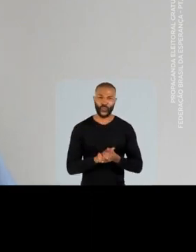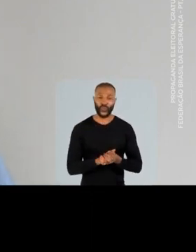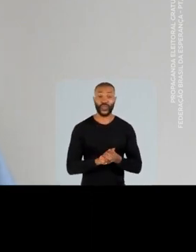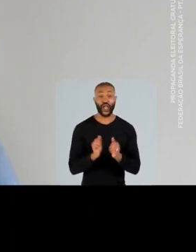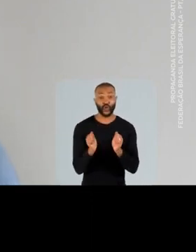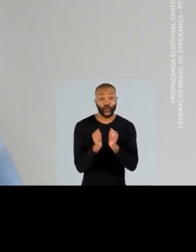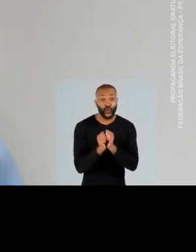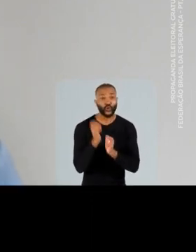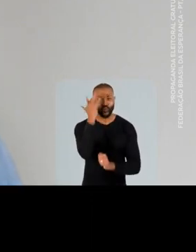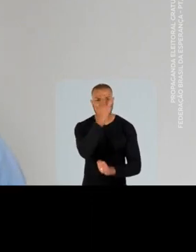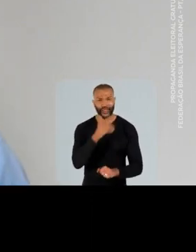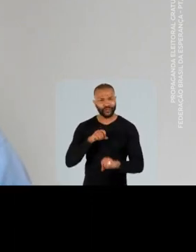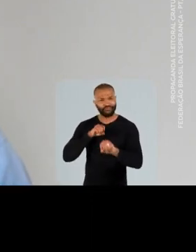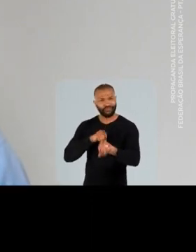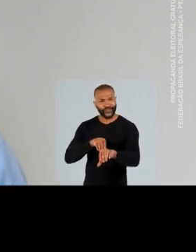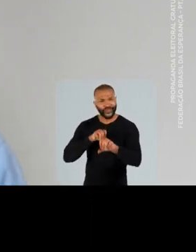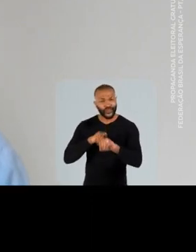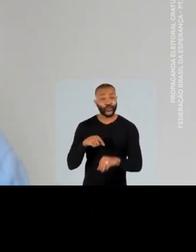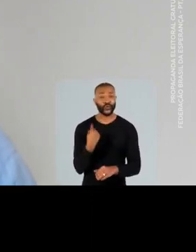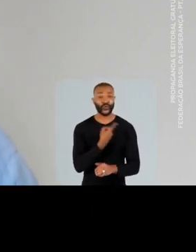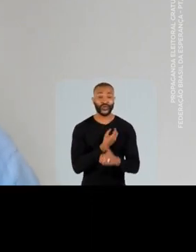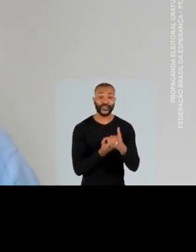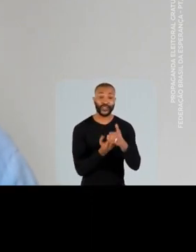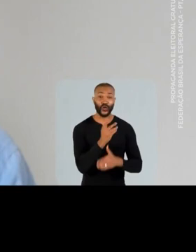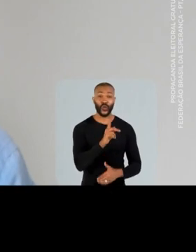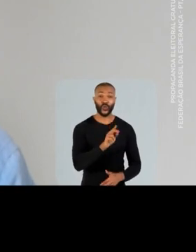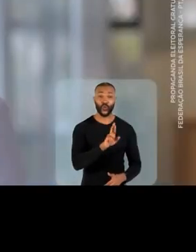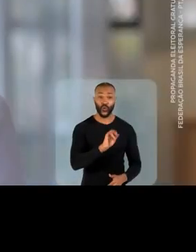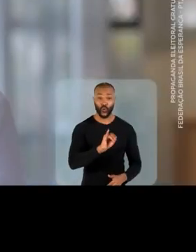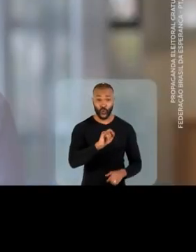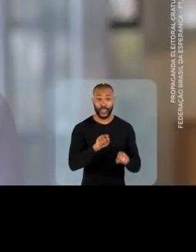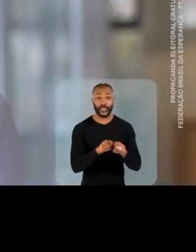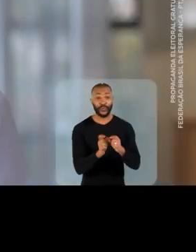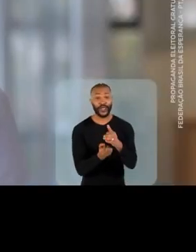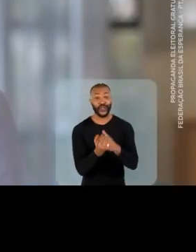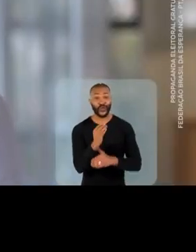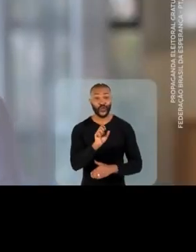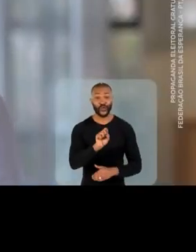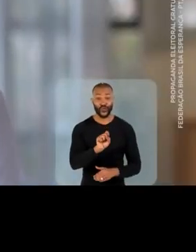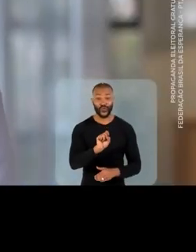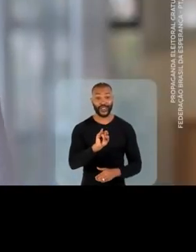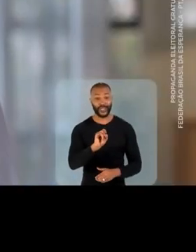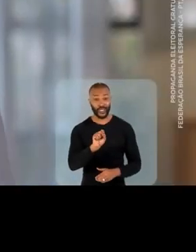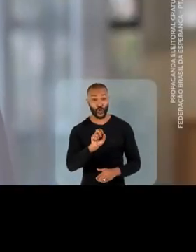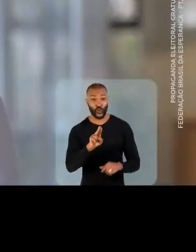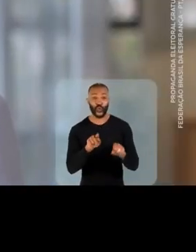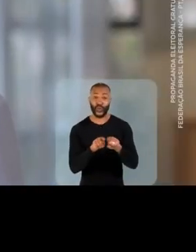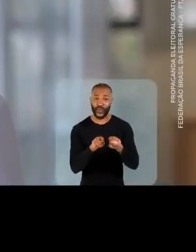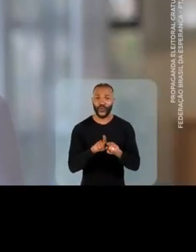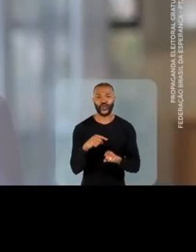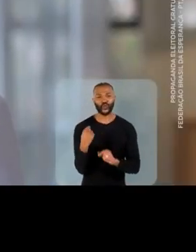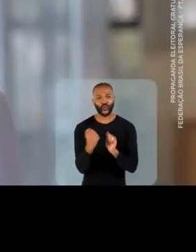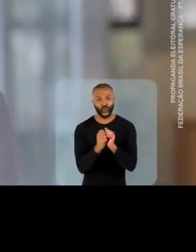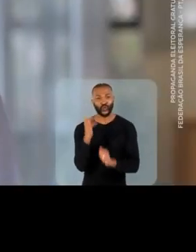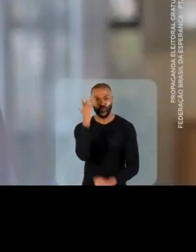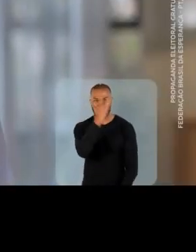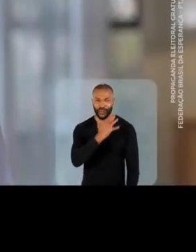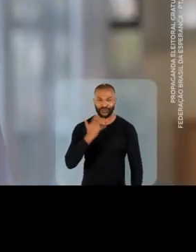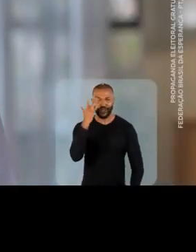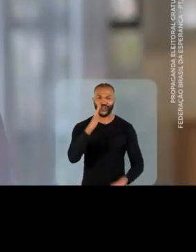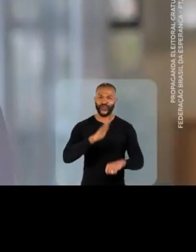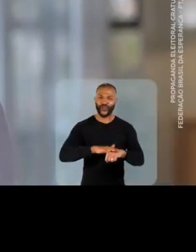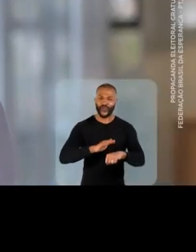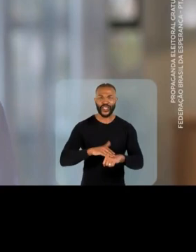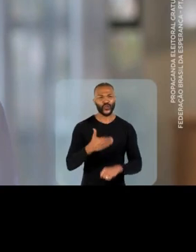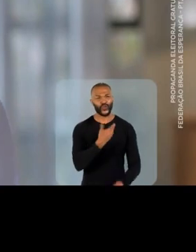preparado para o grande desafio de governar São Paulo. Enquanto os outros representam parte do problema, Haddad